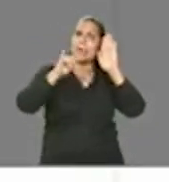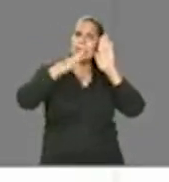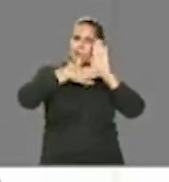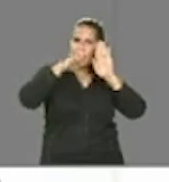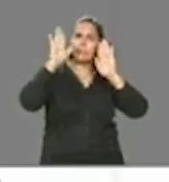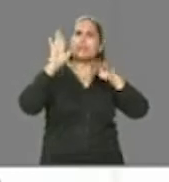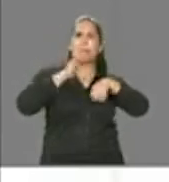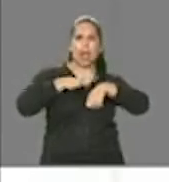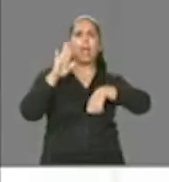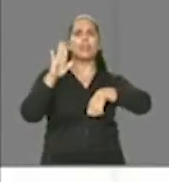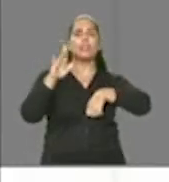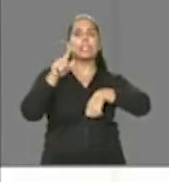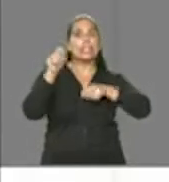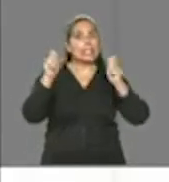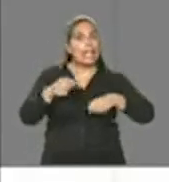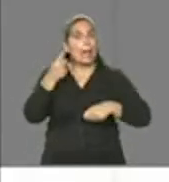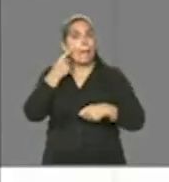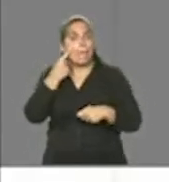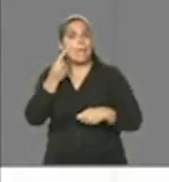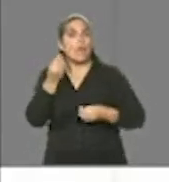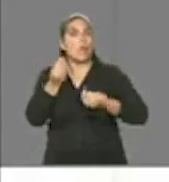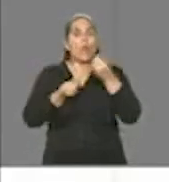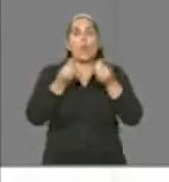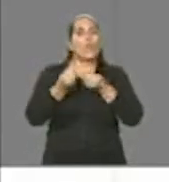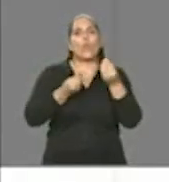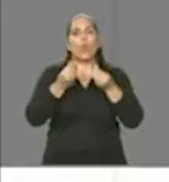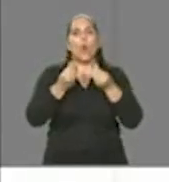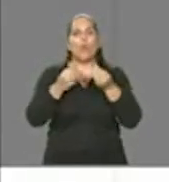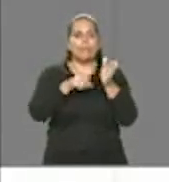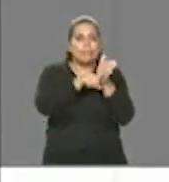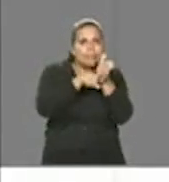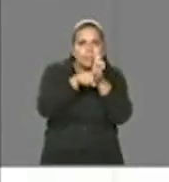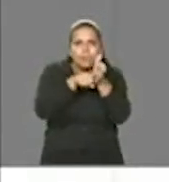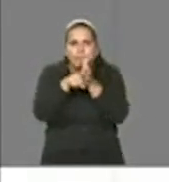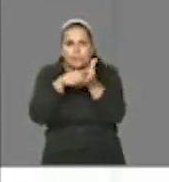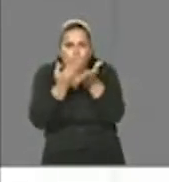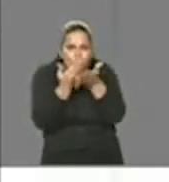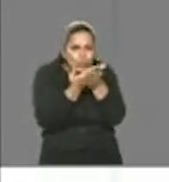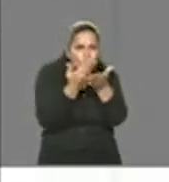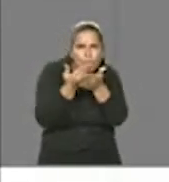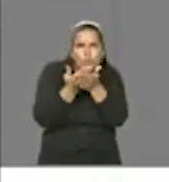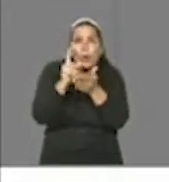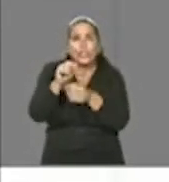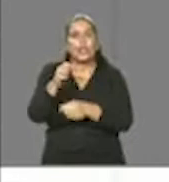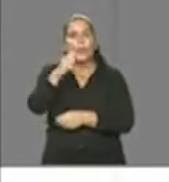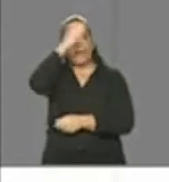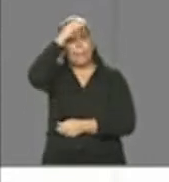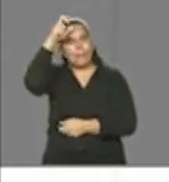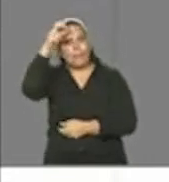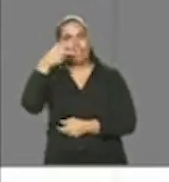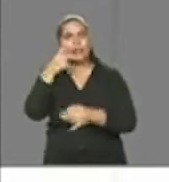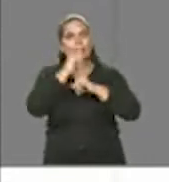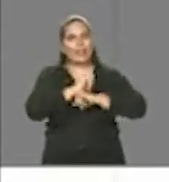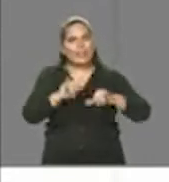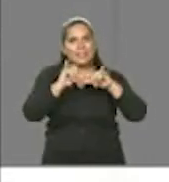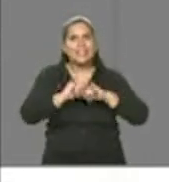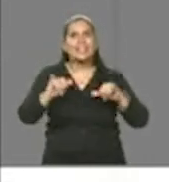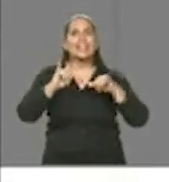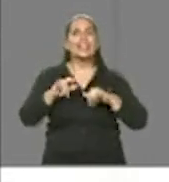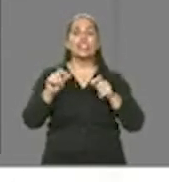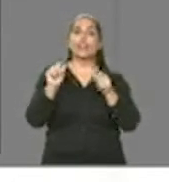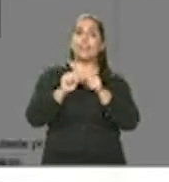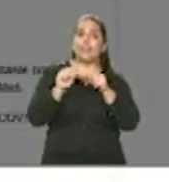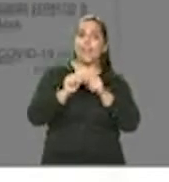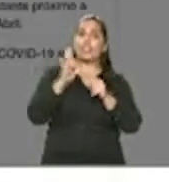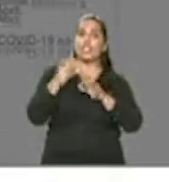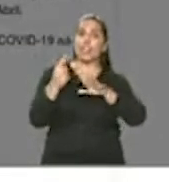nós passamos a uma simulação maior para estudar os cenários que o prefeito falou, o que a gente faz com as medidas de